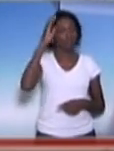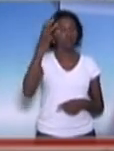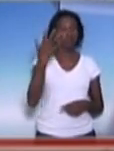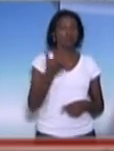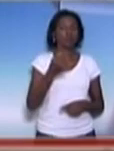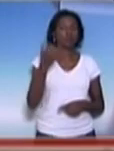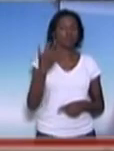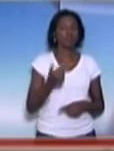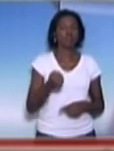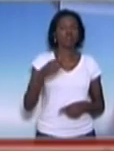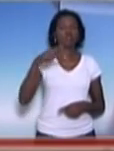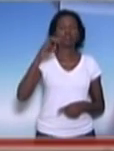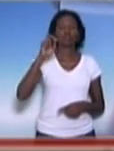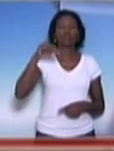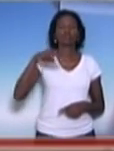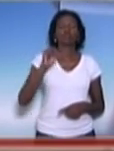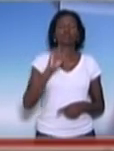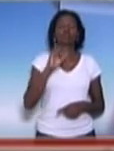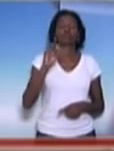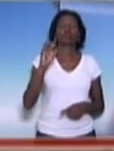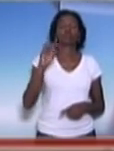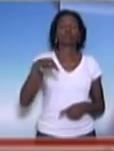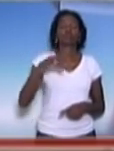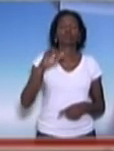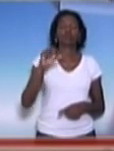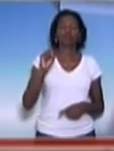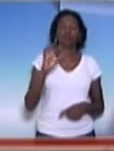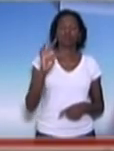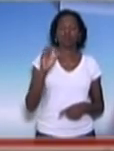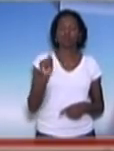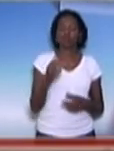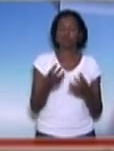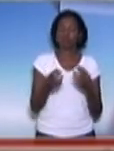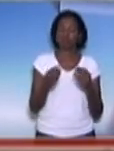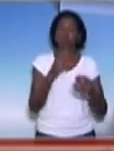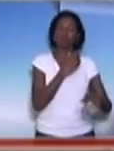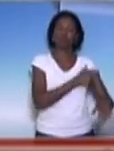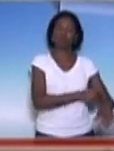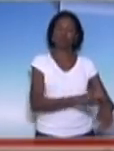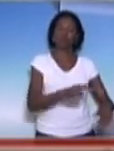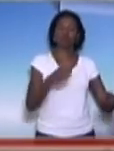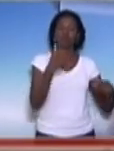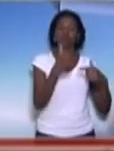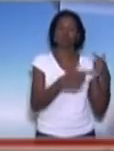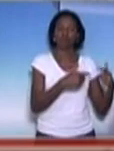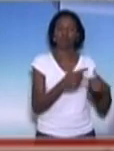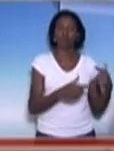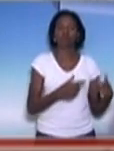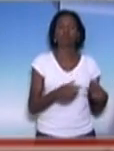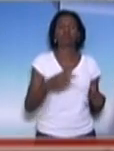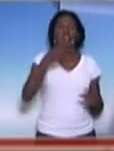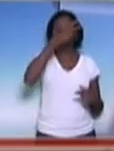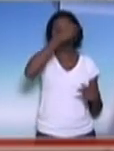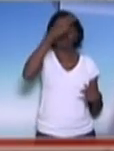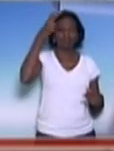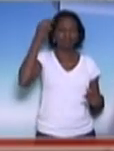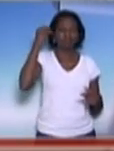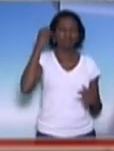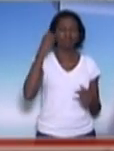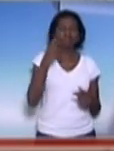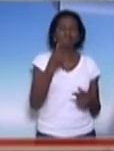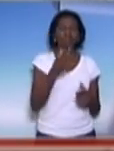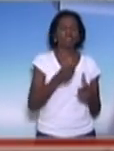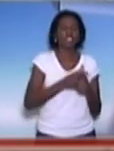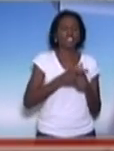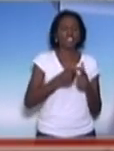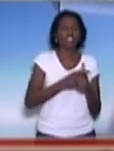pensionistas, e muitos deles da área da educação. A Prefeitura de São Paulo tem uma dívida de mais